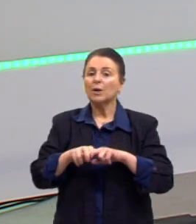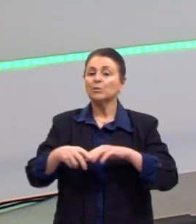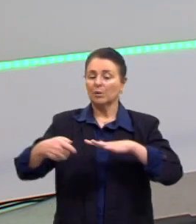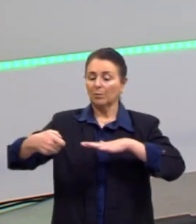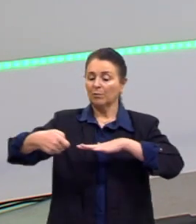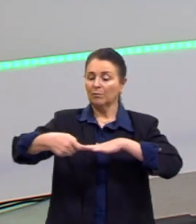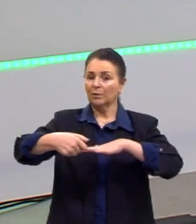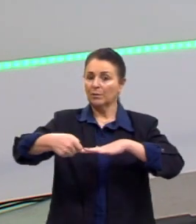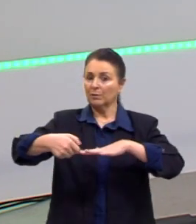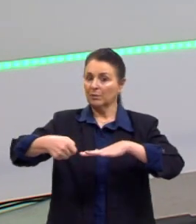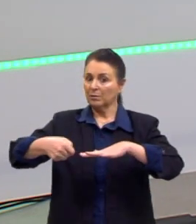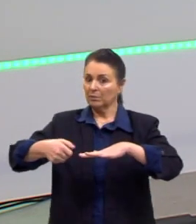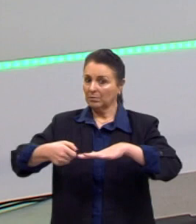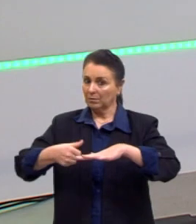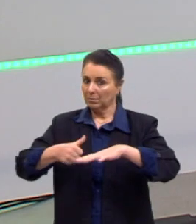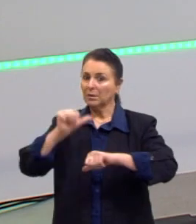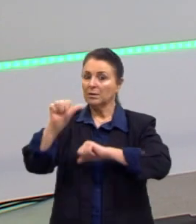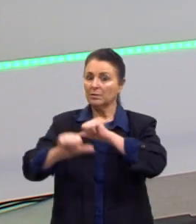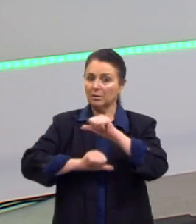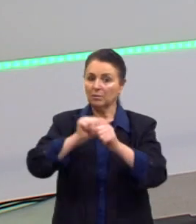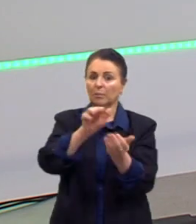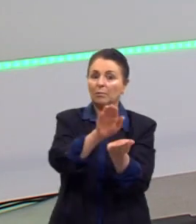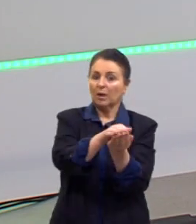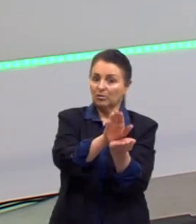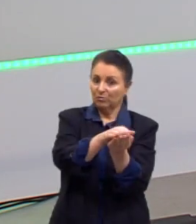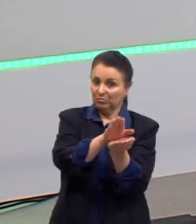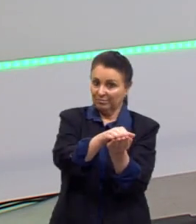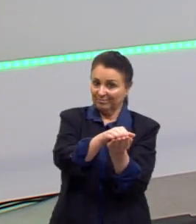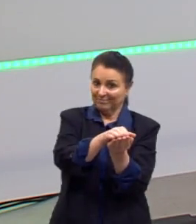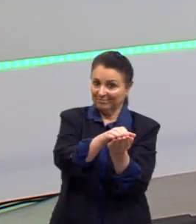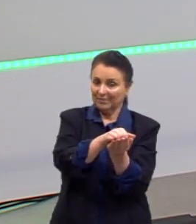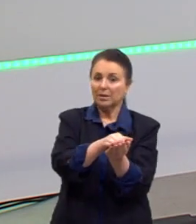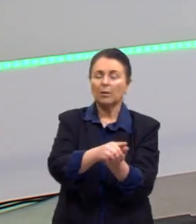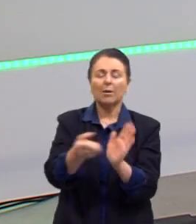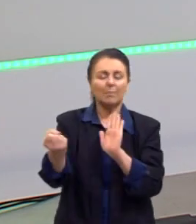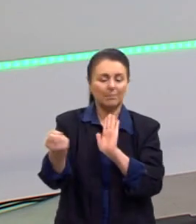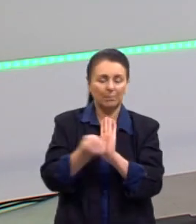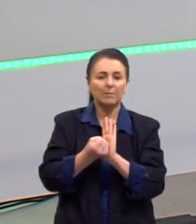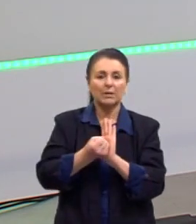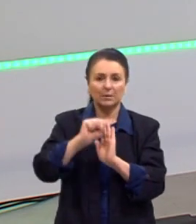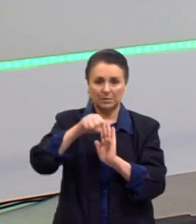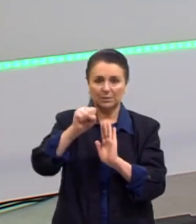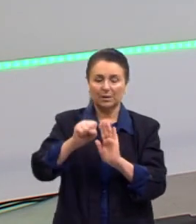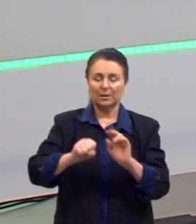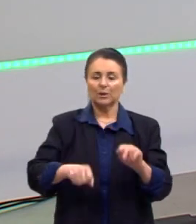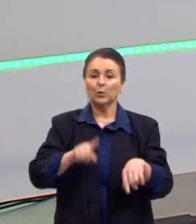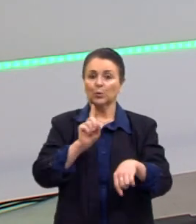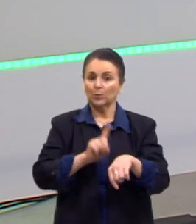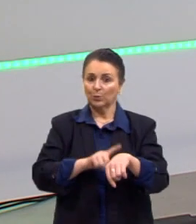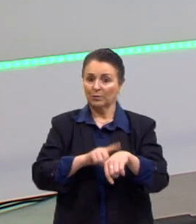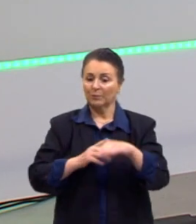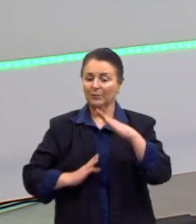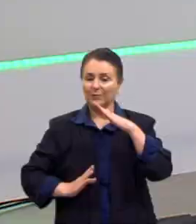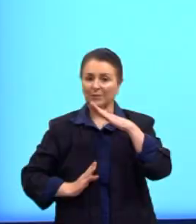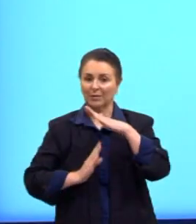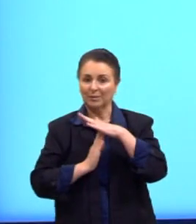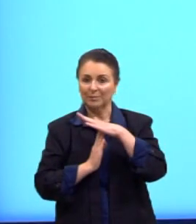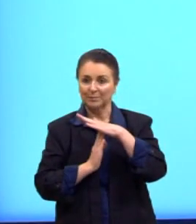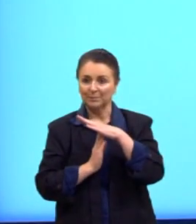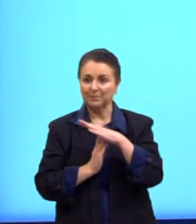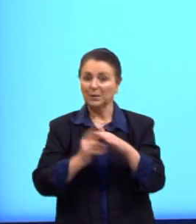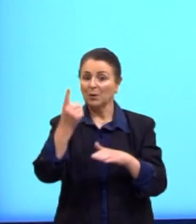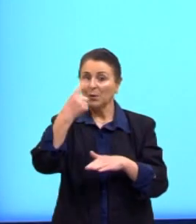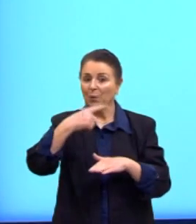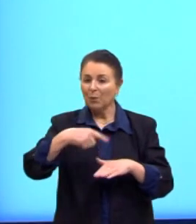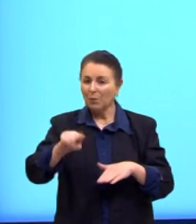virariam jacaré. Então, gente consegue ver que ela é bem marcada no tempo. Olhem esse outro